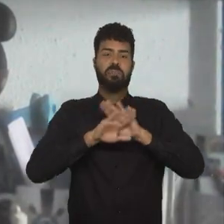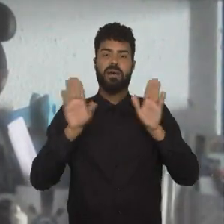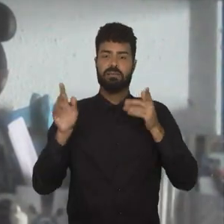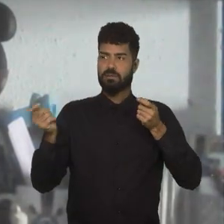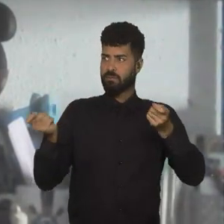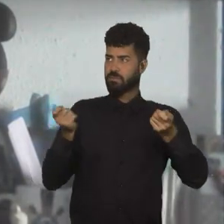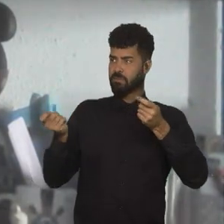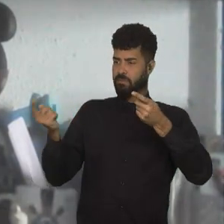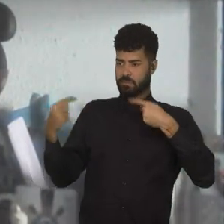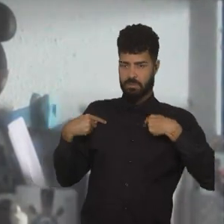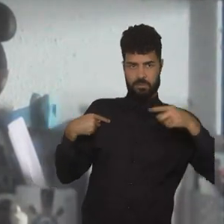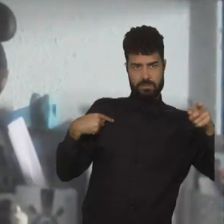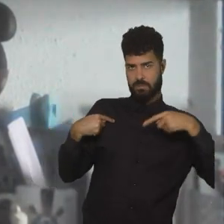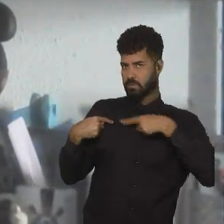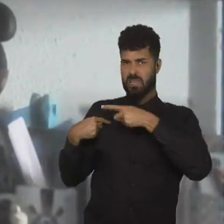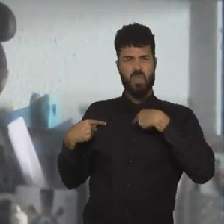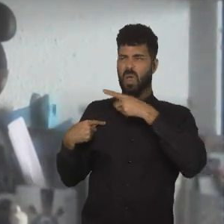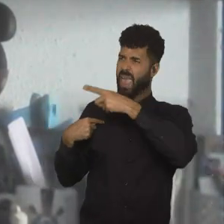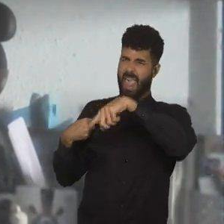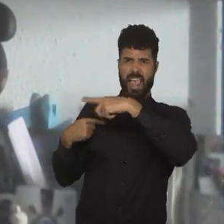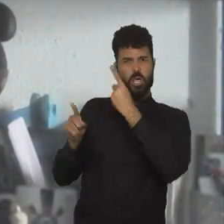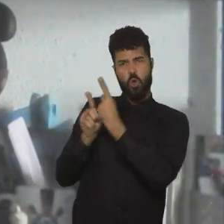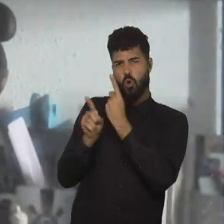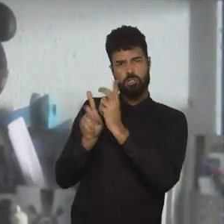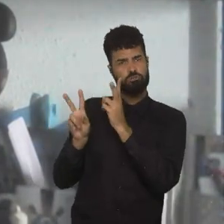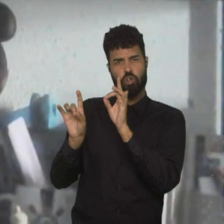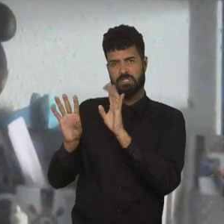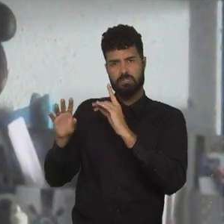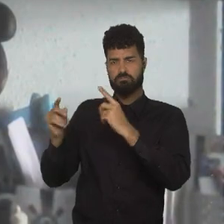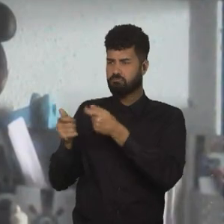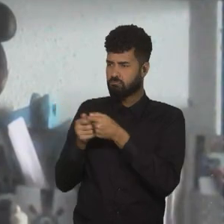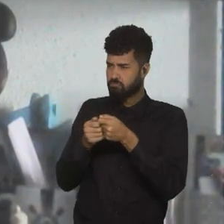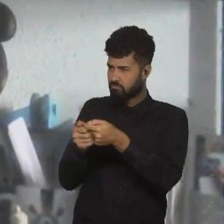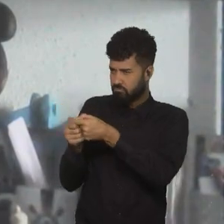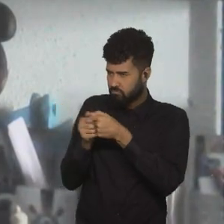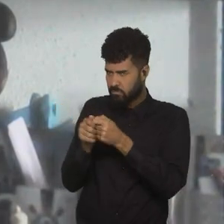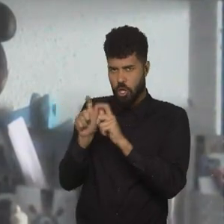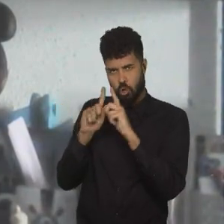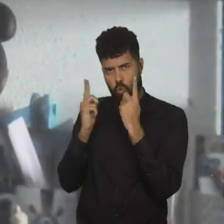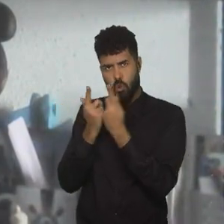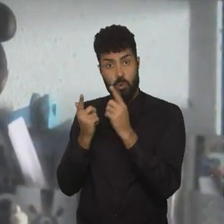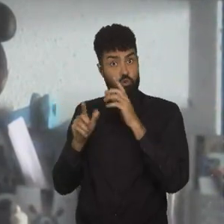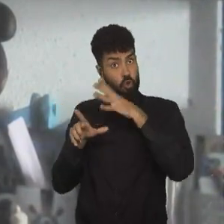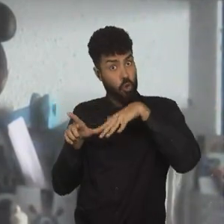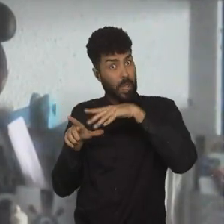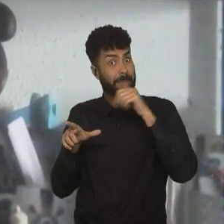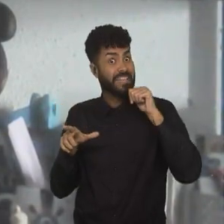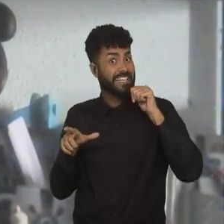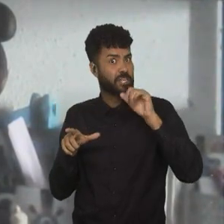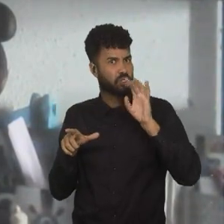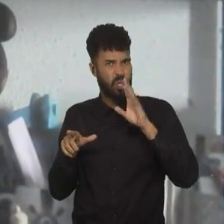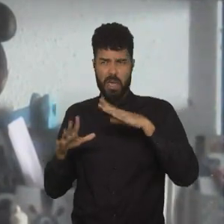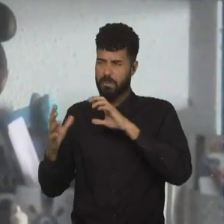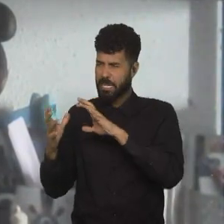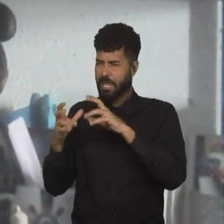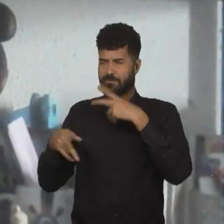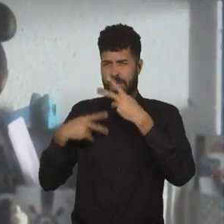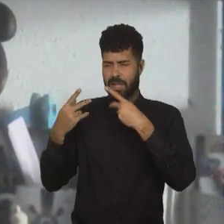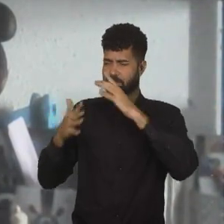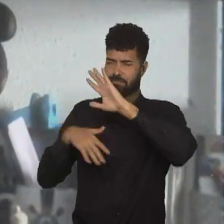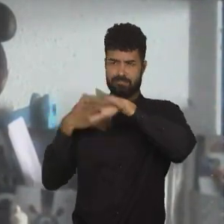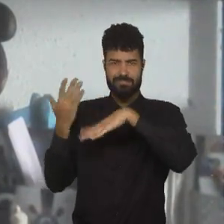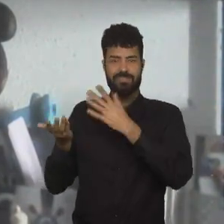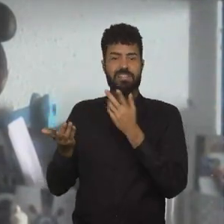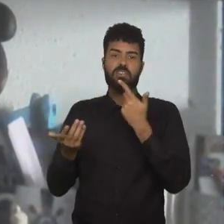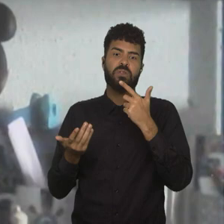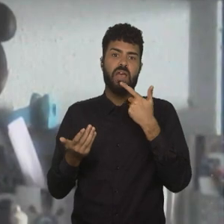ponte, elas mesmo se encontram, elas conversam nos grupos, os grupos são só para meninas, então, elas falam, elas brigam, não